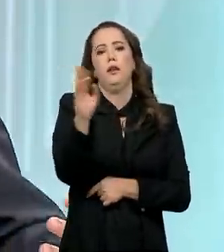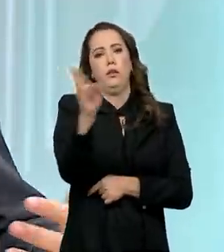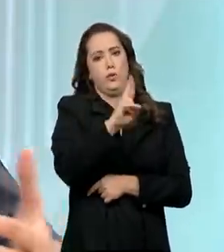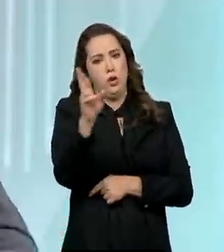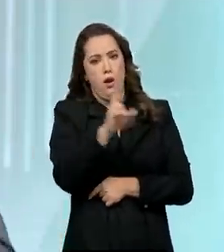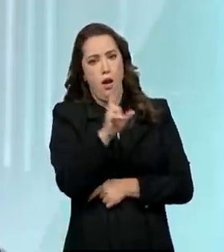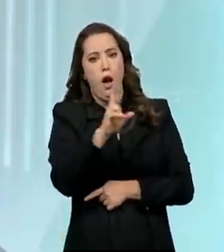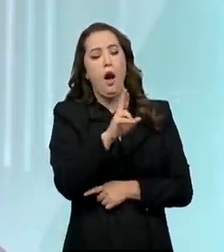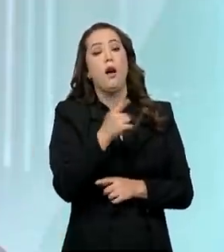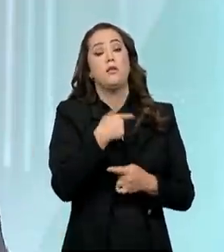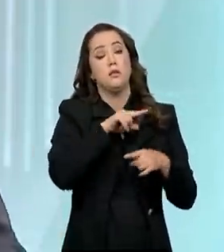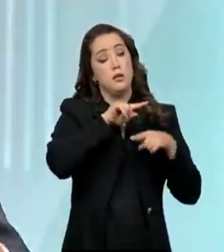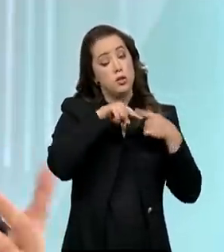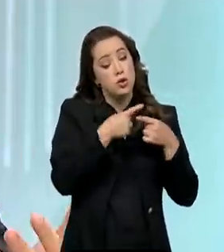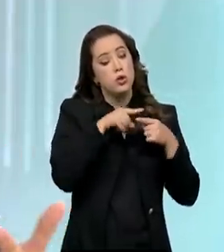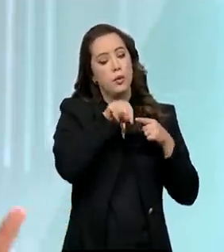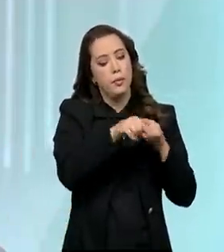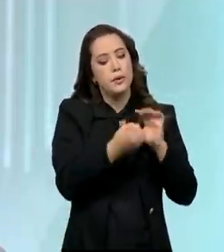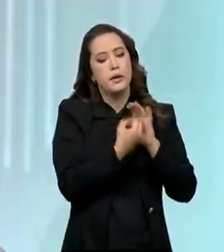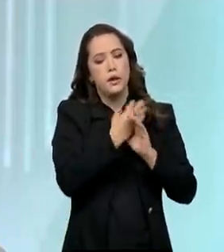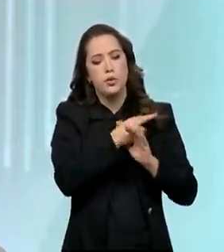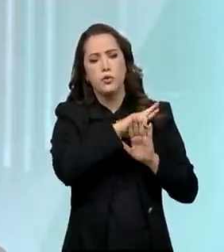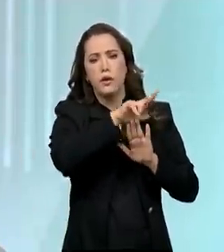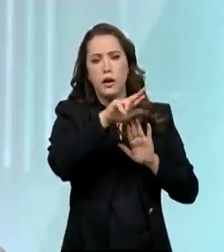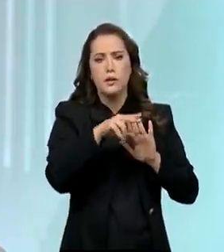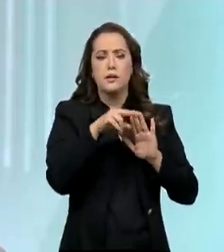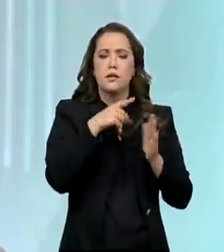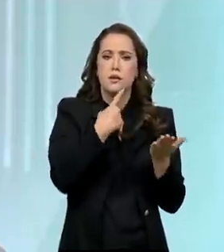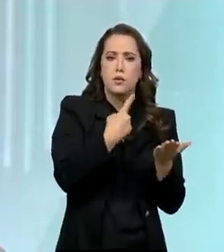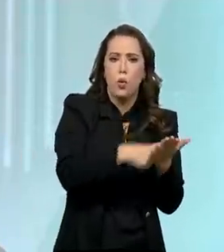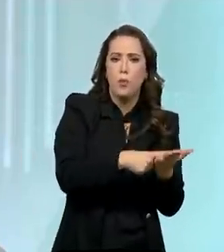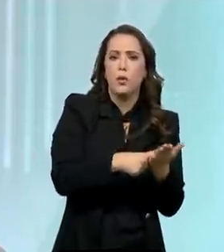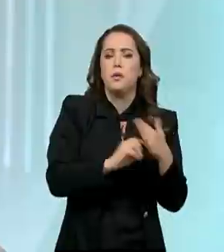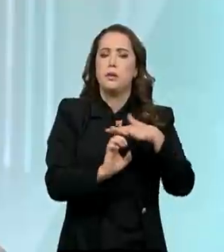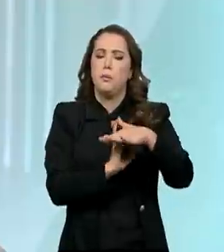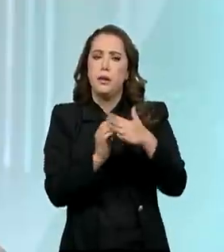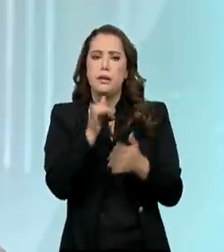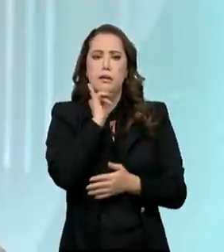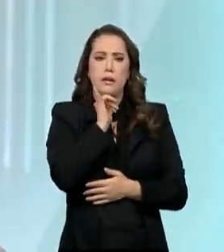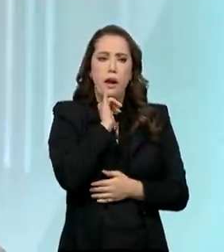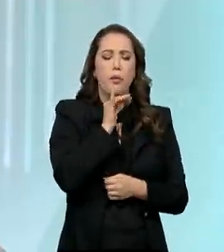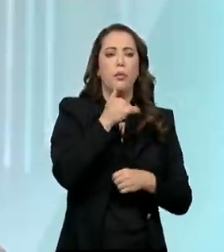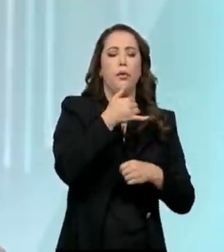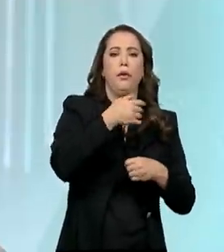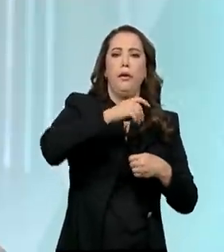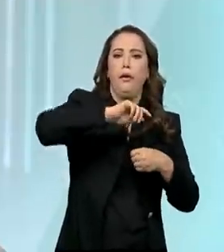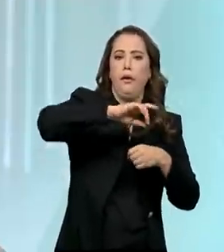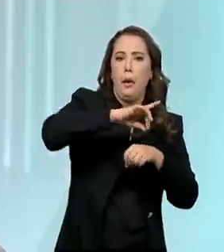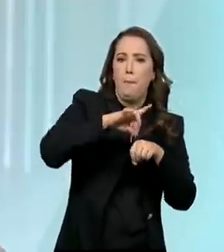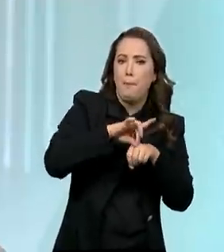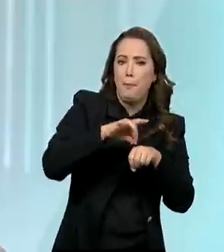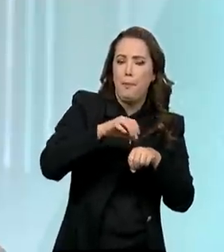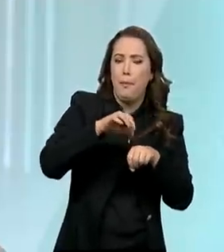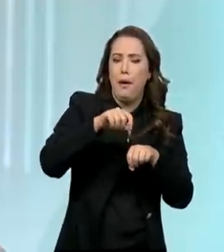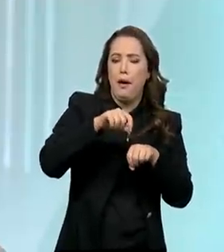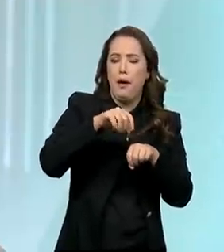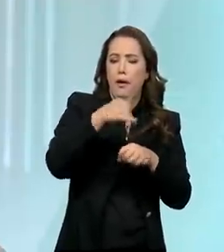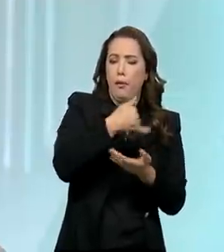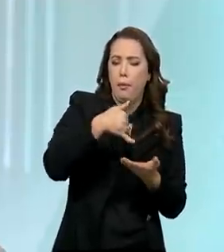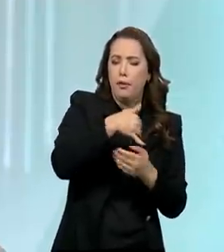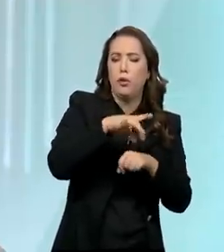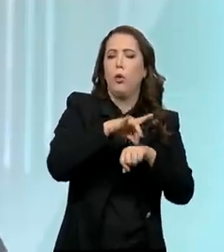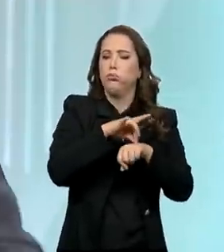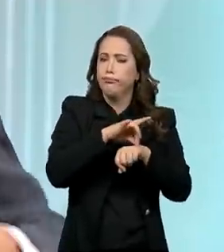de que várias empresas de diferentes setores no Brasil, setor de petróleo, setor de varejo, setor agropecuário, setor de energia,